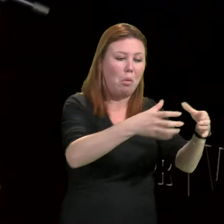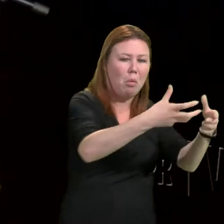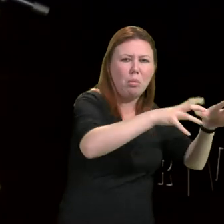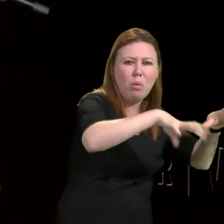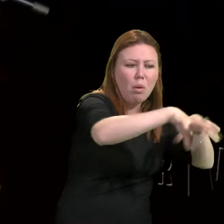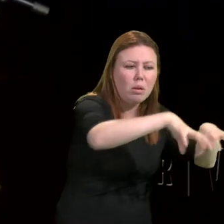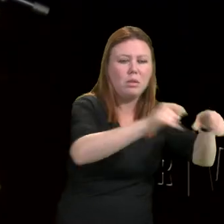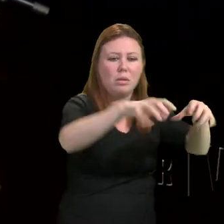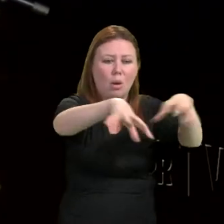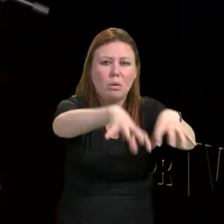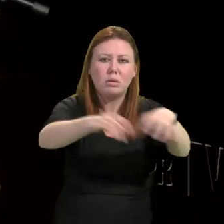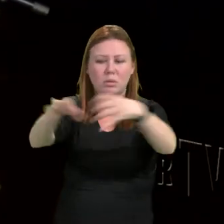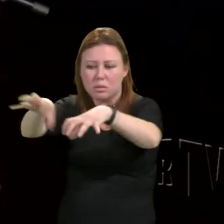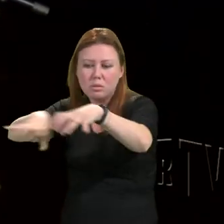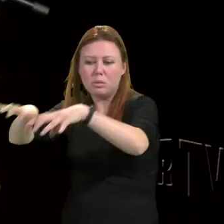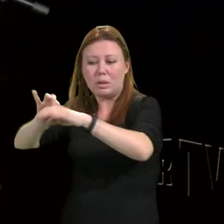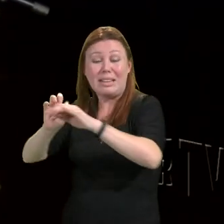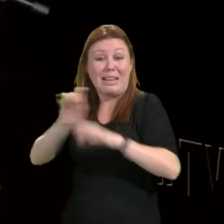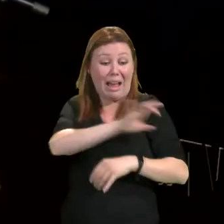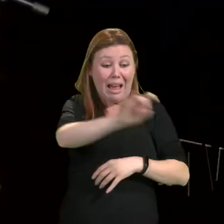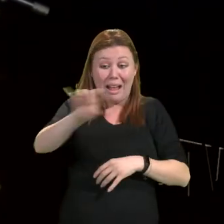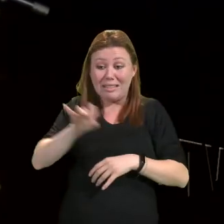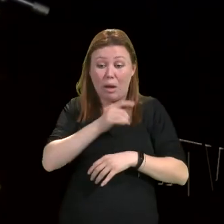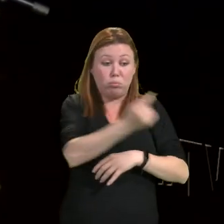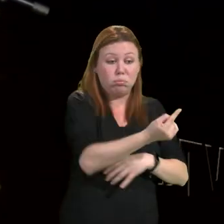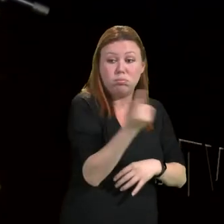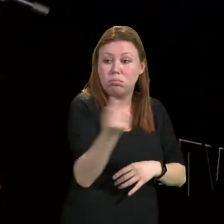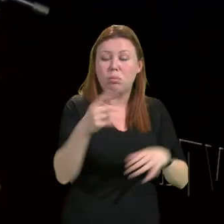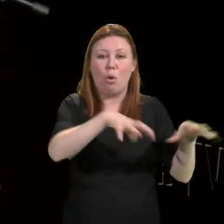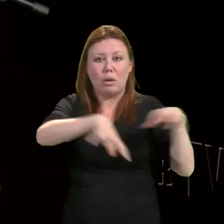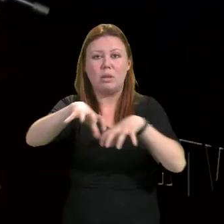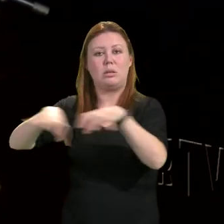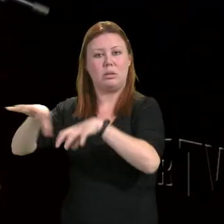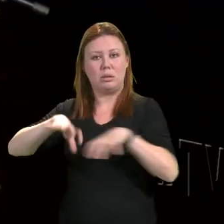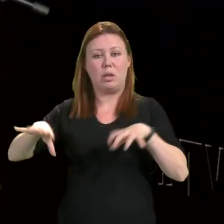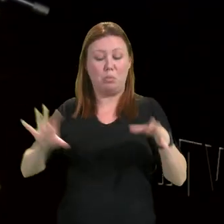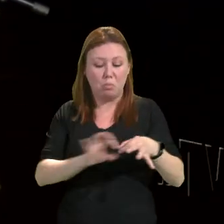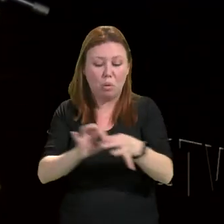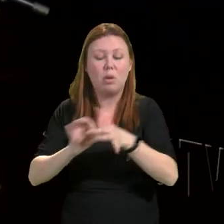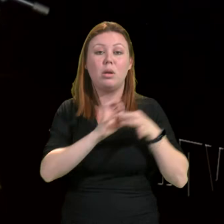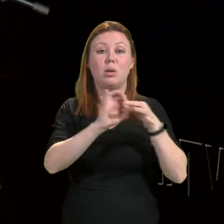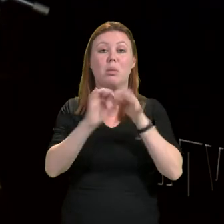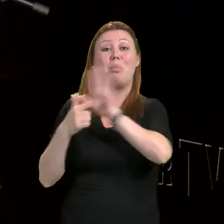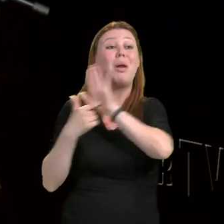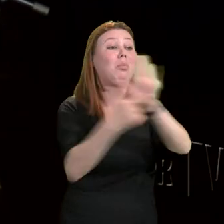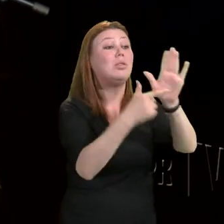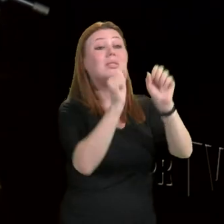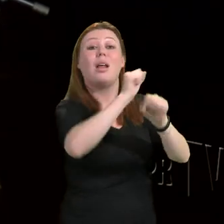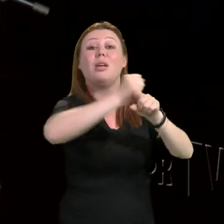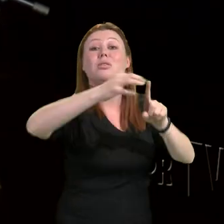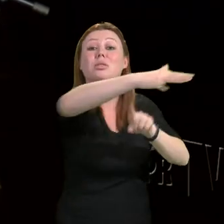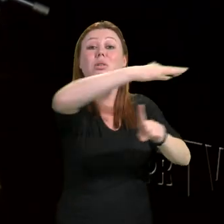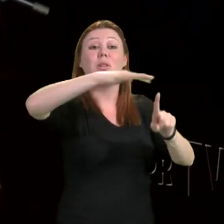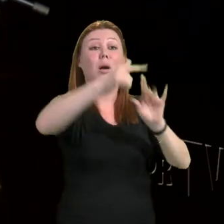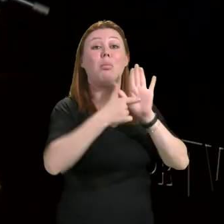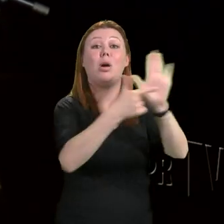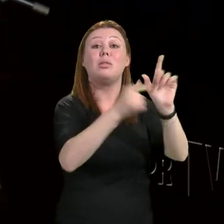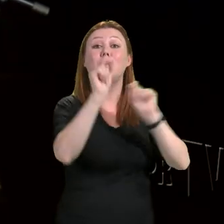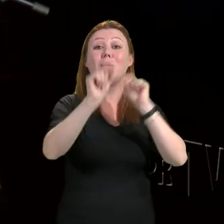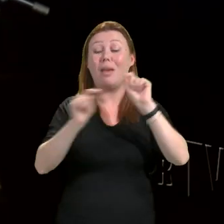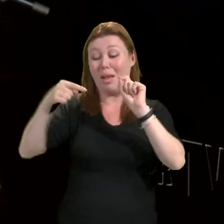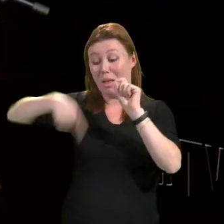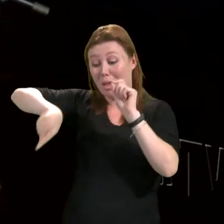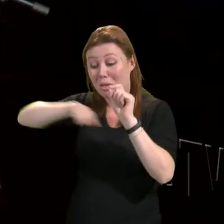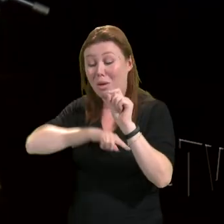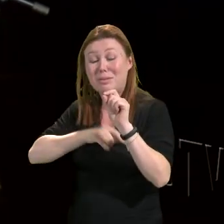também, nesse momento, para dizer para a sociedade como é trágico, como é trágico